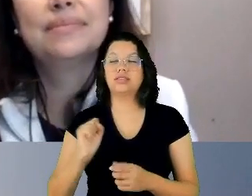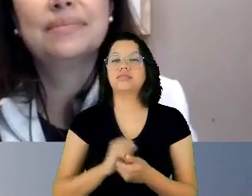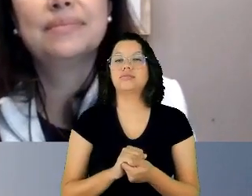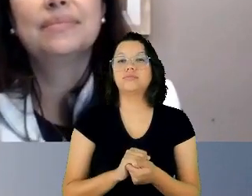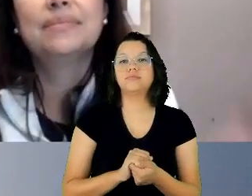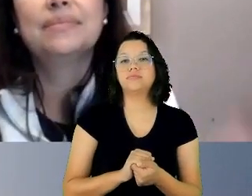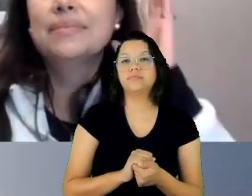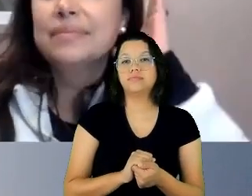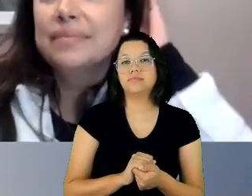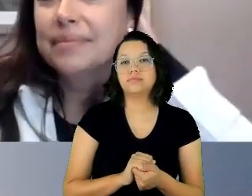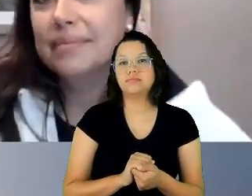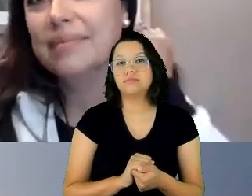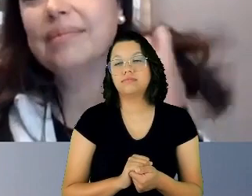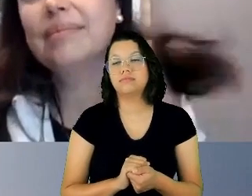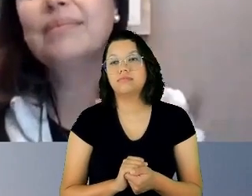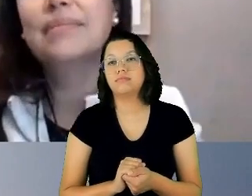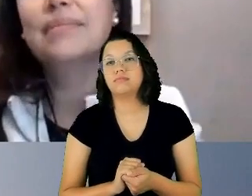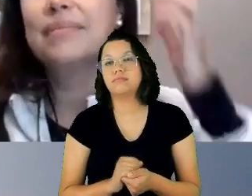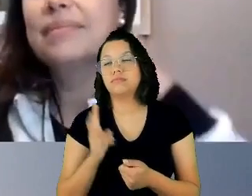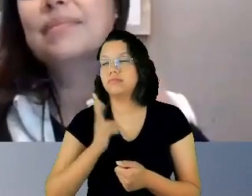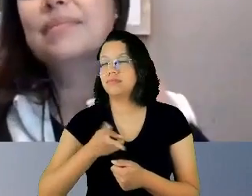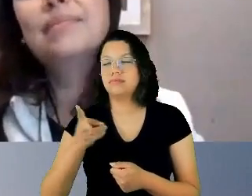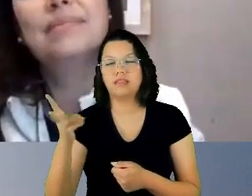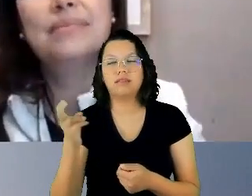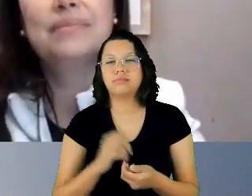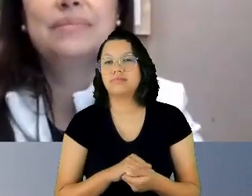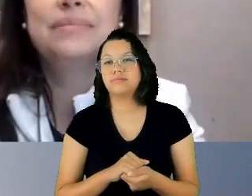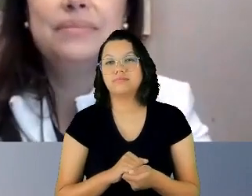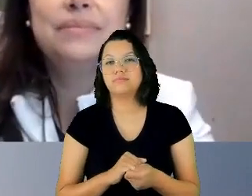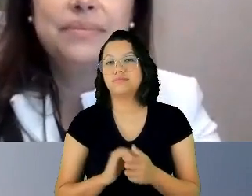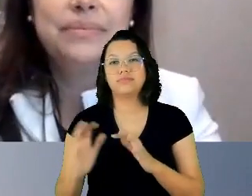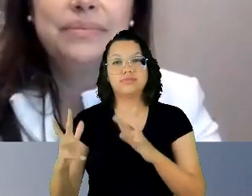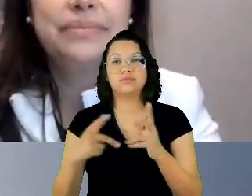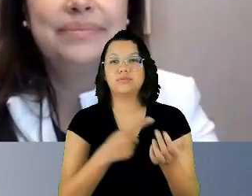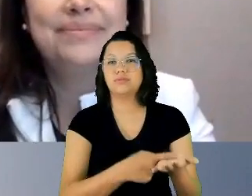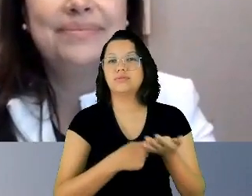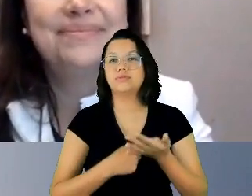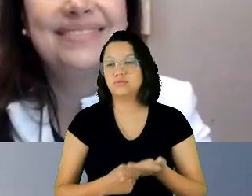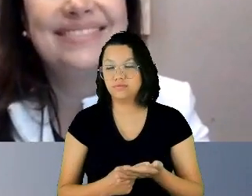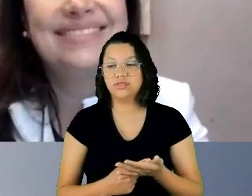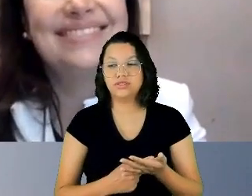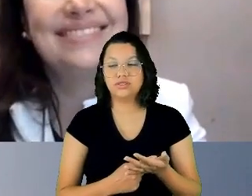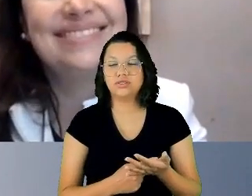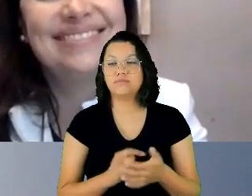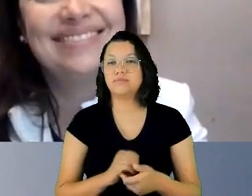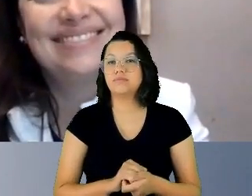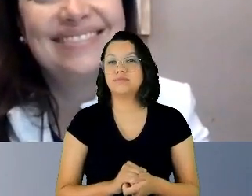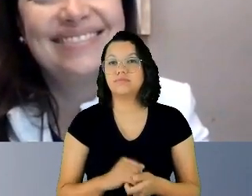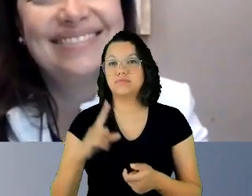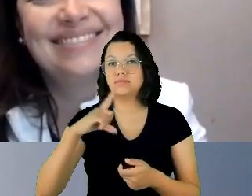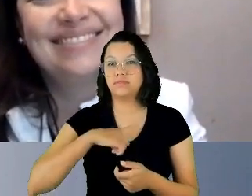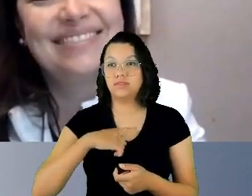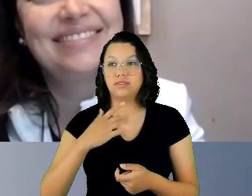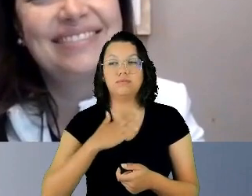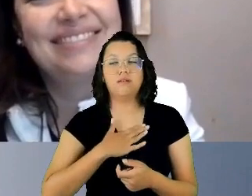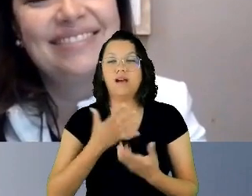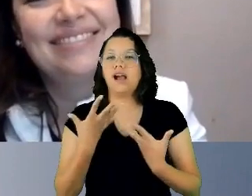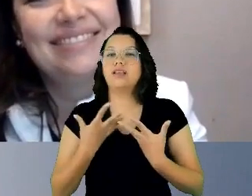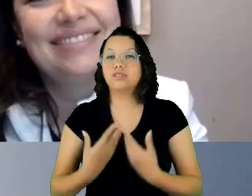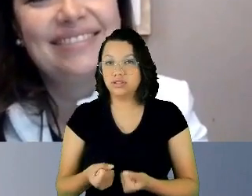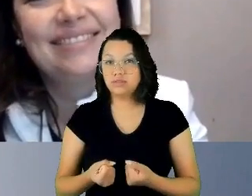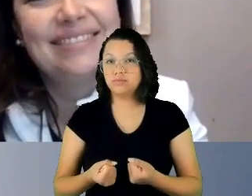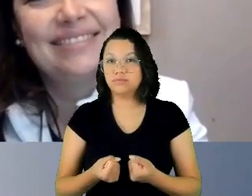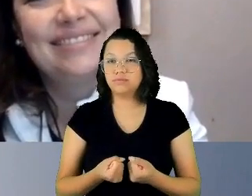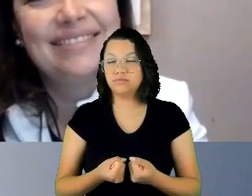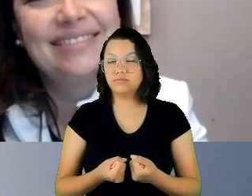todos os convites da desembargadora Inês têm o meu aceite, por vezes acrobático devo dizer, mas